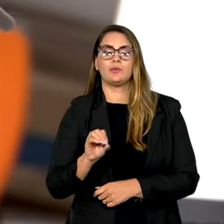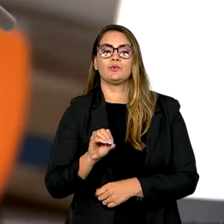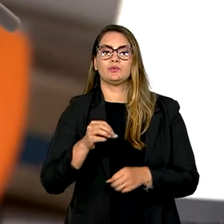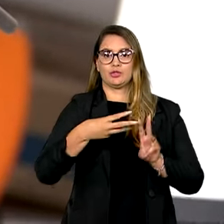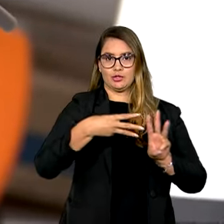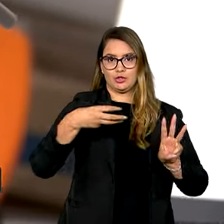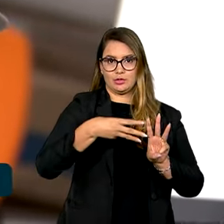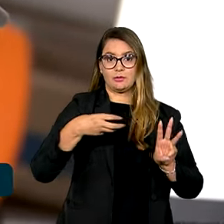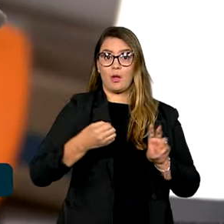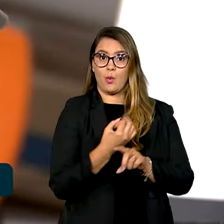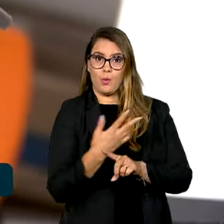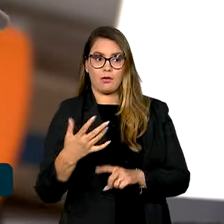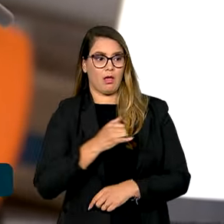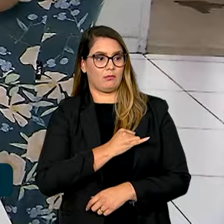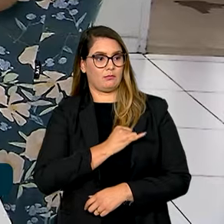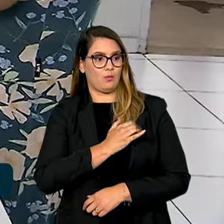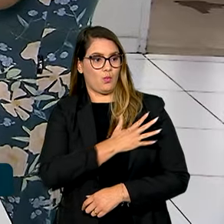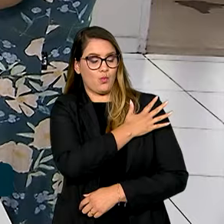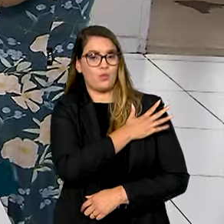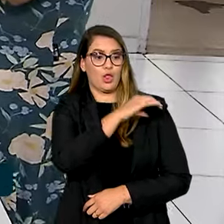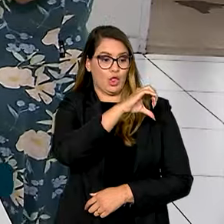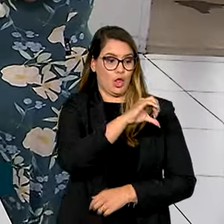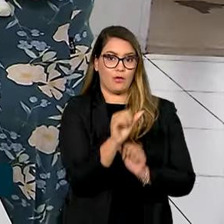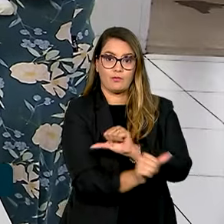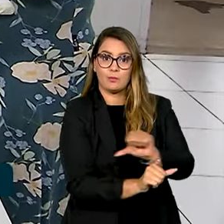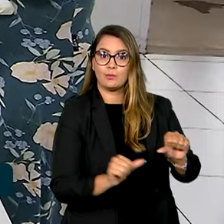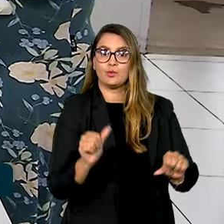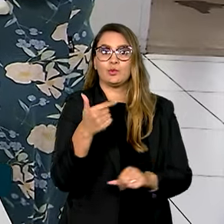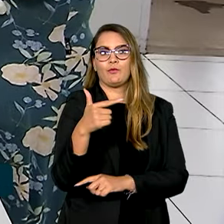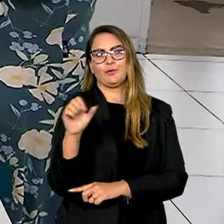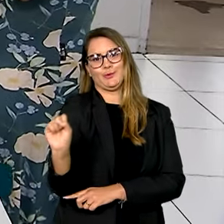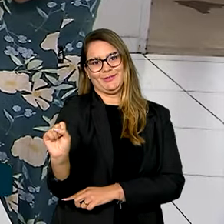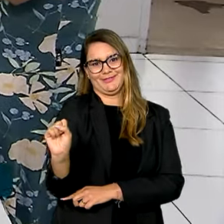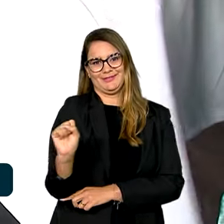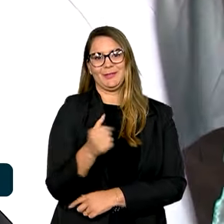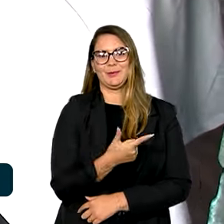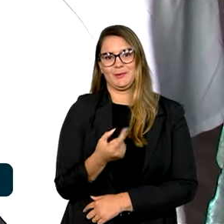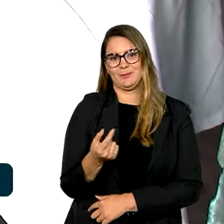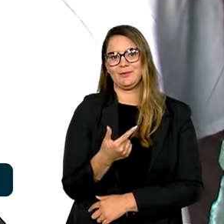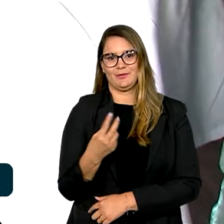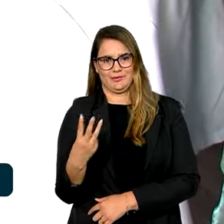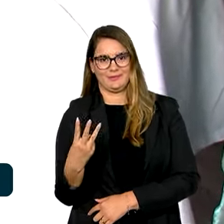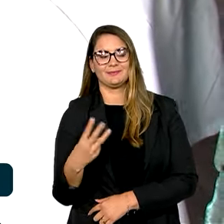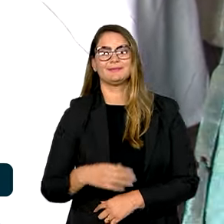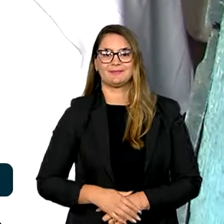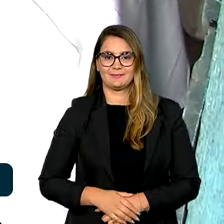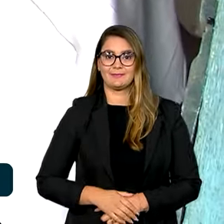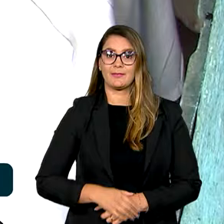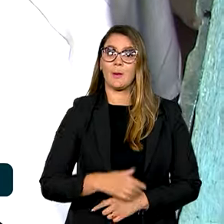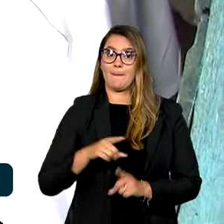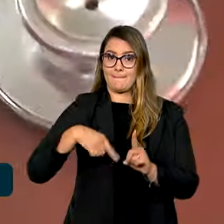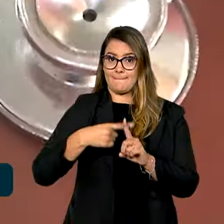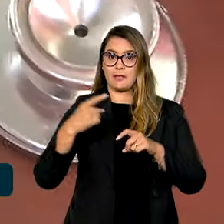o número de profissionais subiu de 9 no início do ano para 28. Em 2023, o Mais Médicos